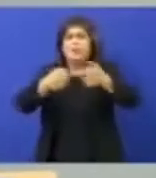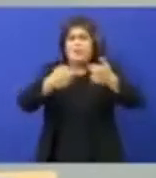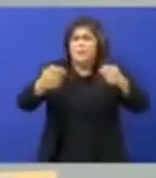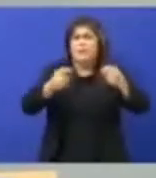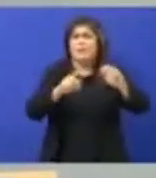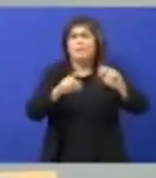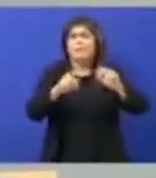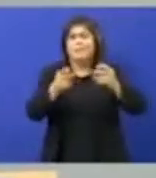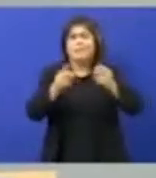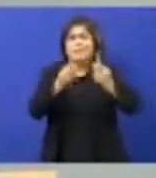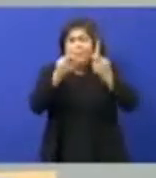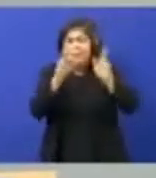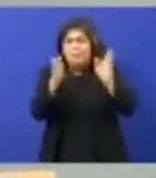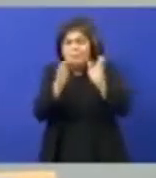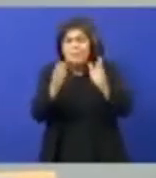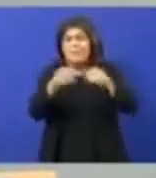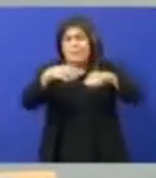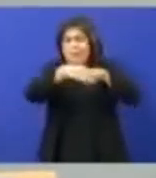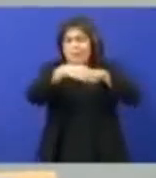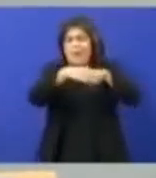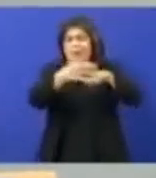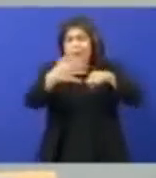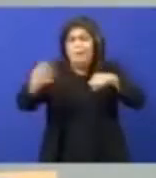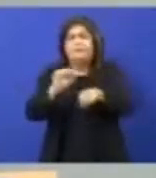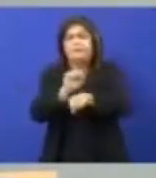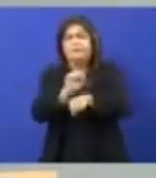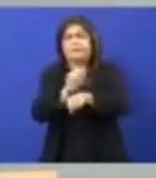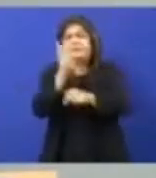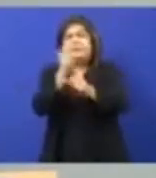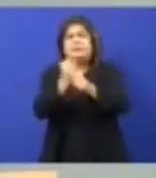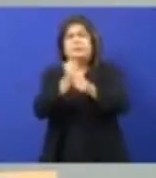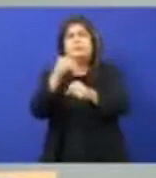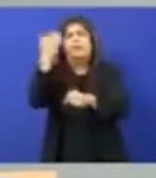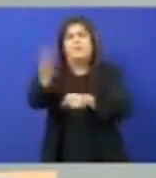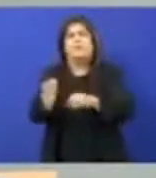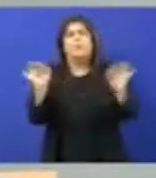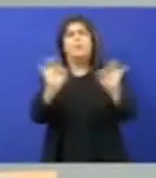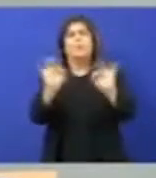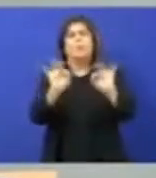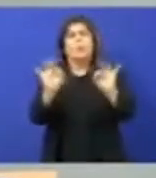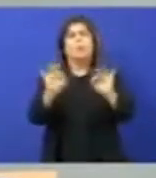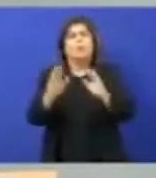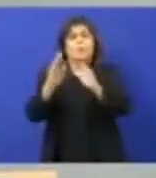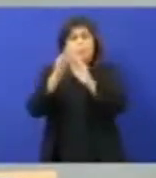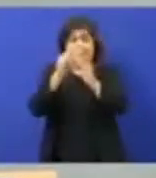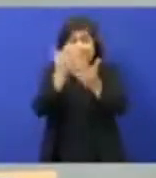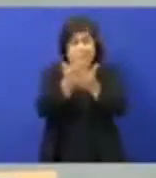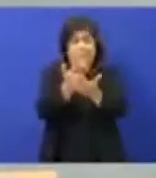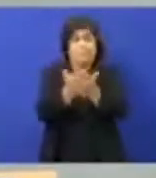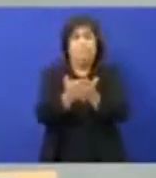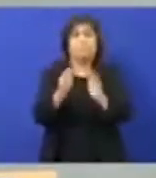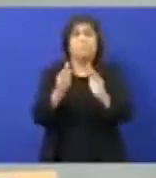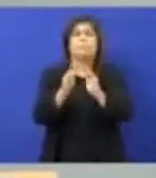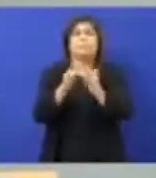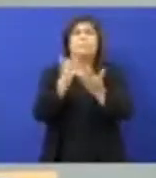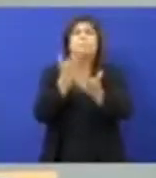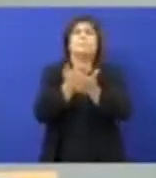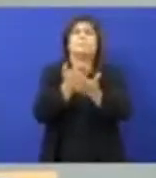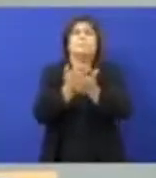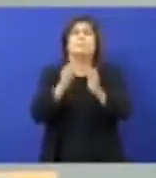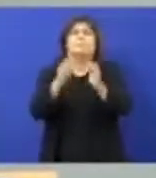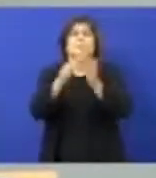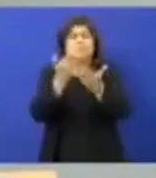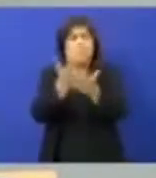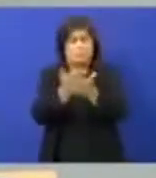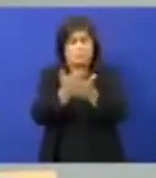a ser entregue aos sapateiros no município de Patos e que não é a escola. E aqui vou mostrar a escola em Santa